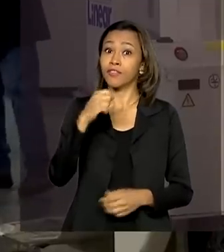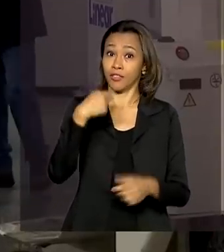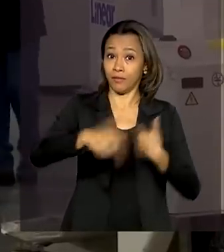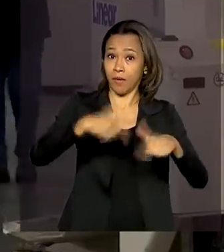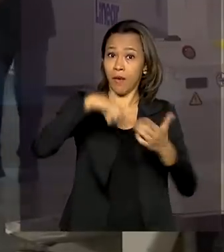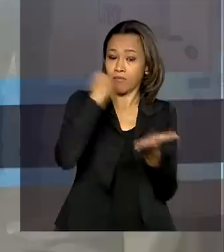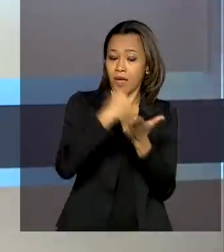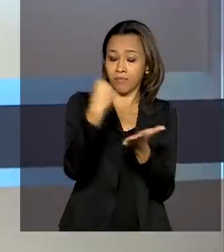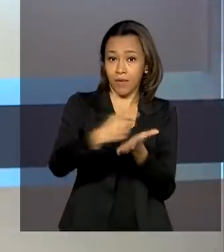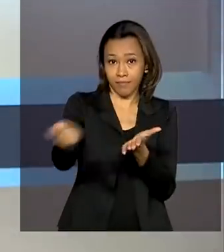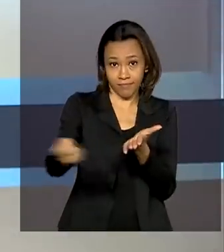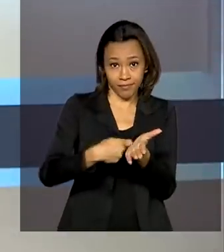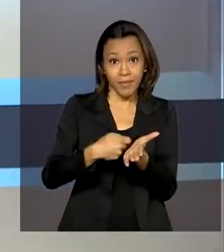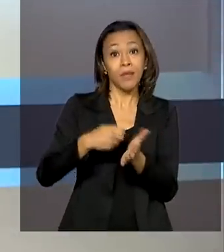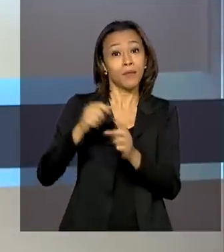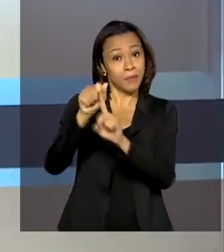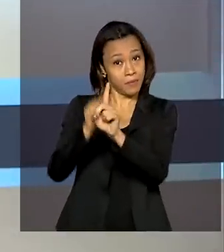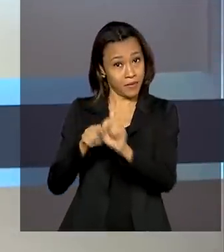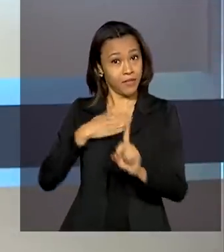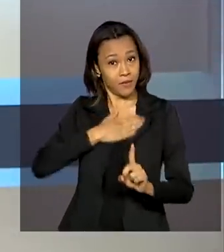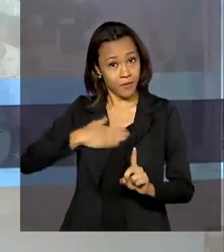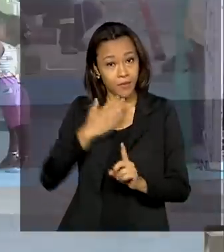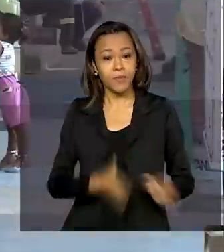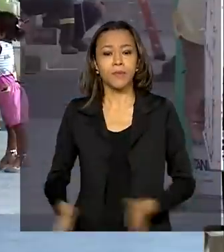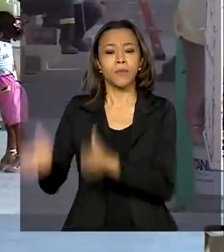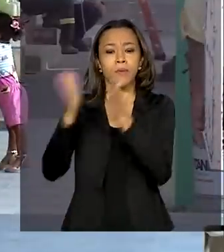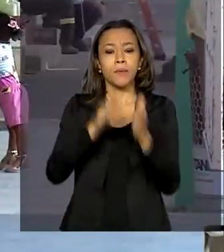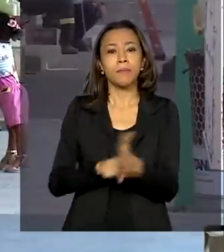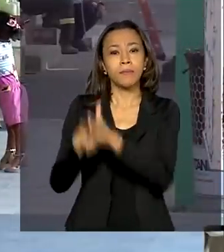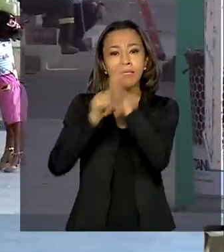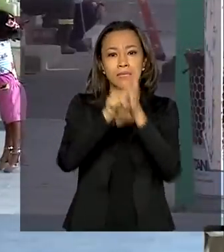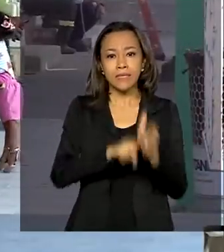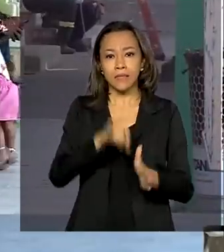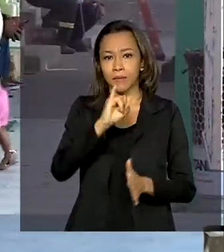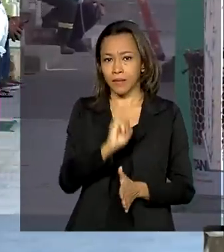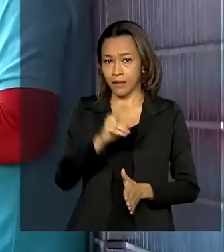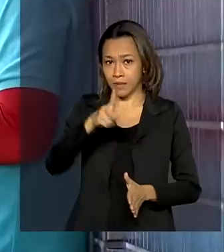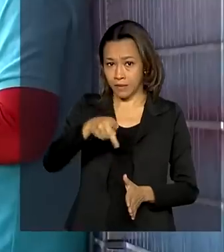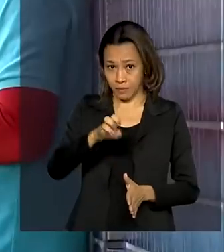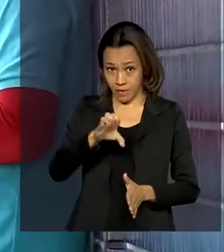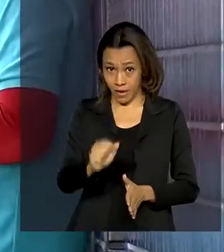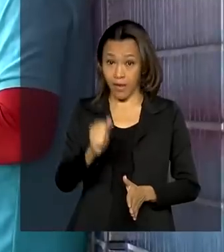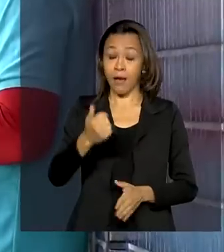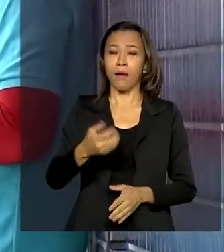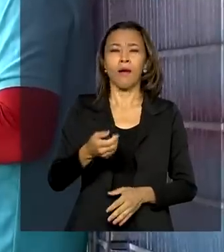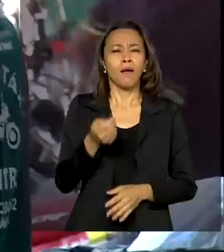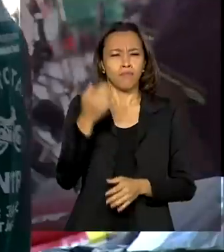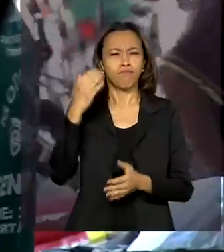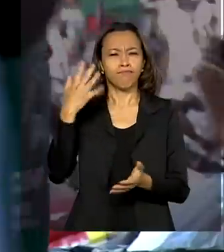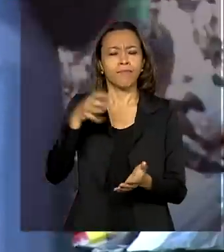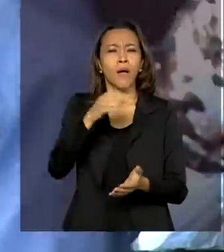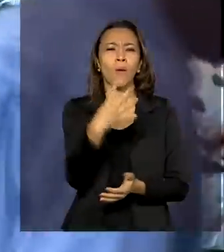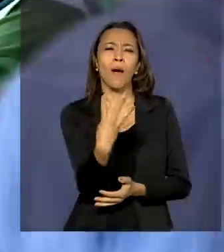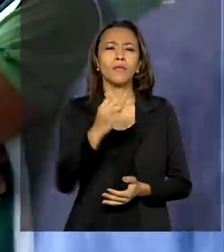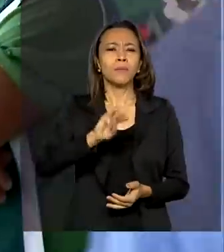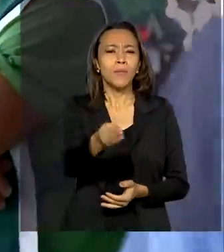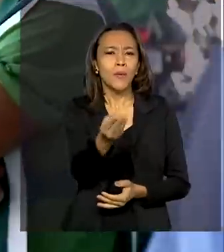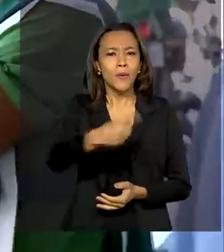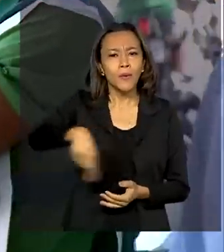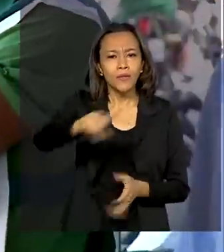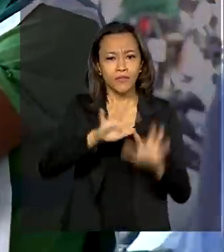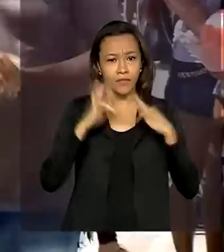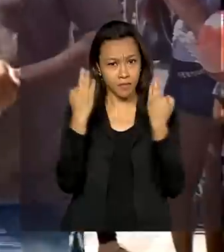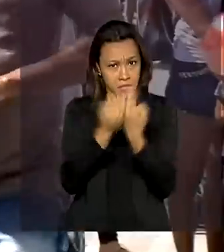em agosto. Estudo do IPEA mostra que mais de 4 milhões de famílias sobreviveram apenas com